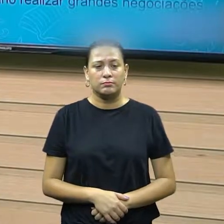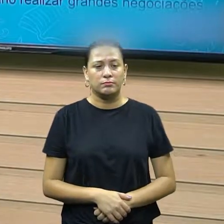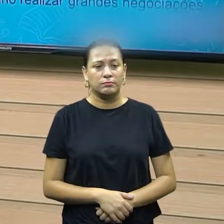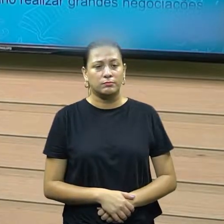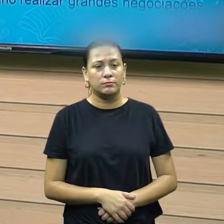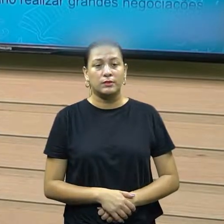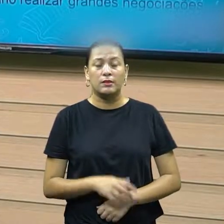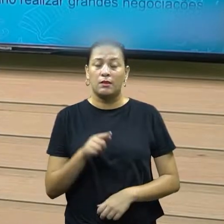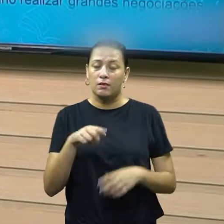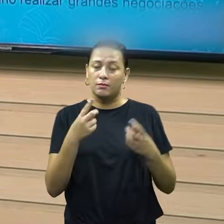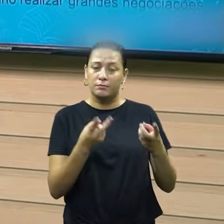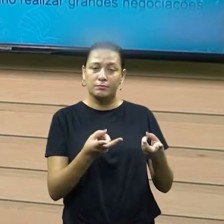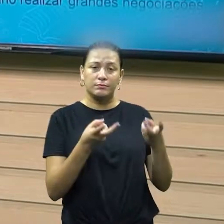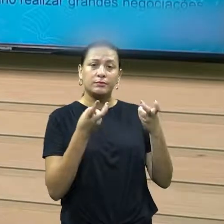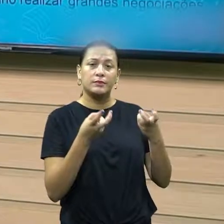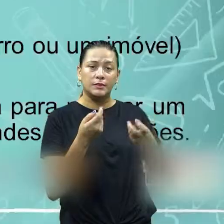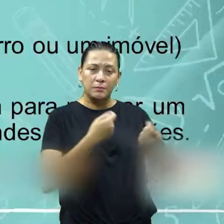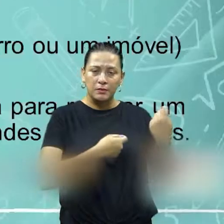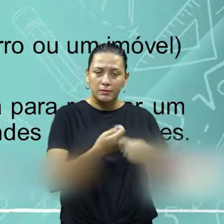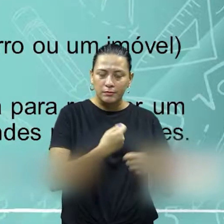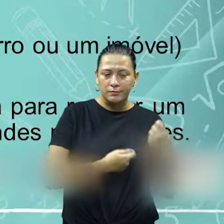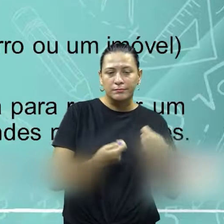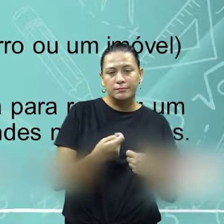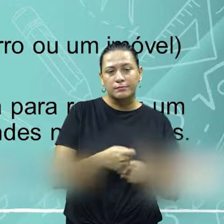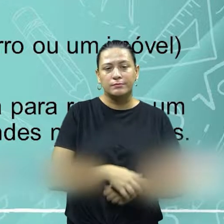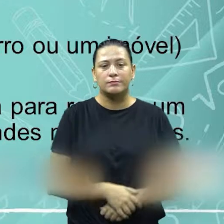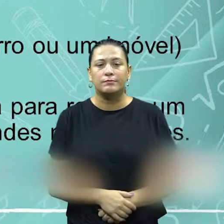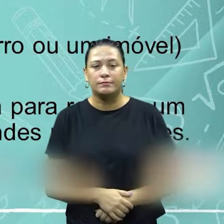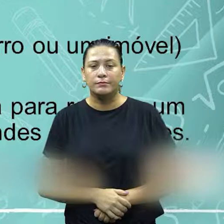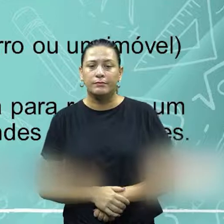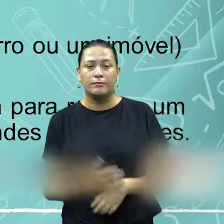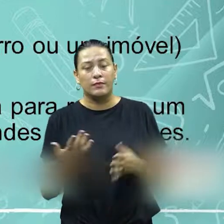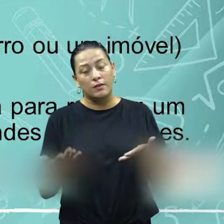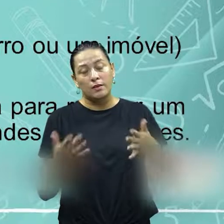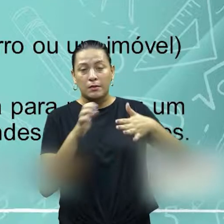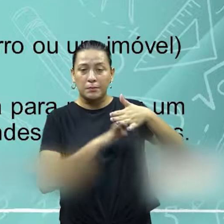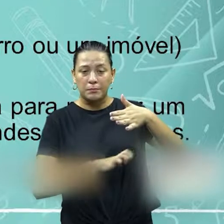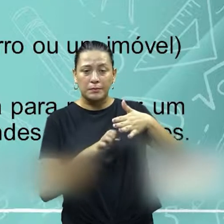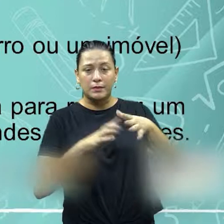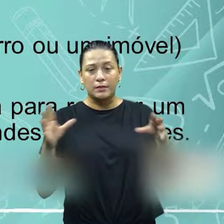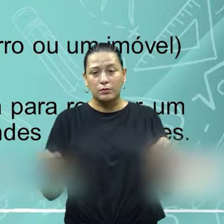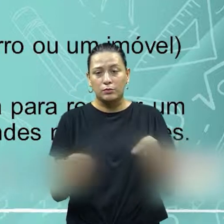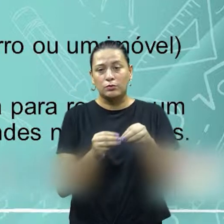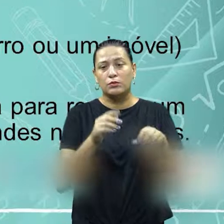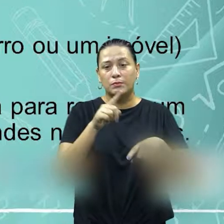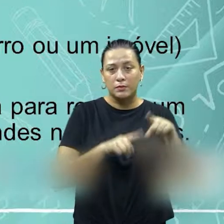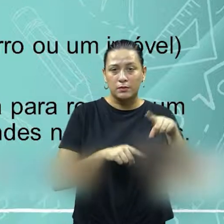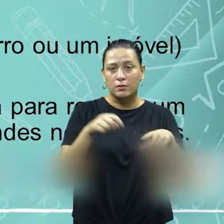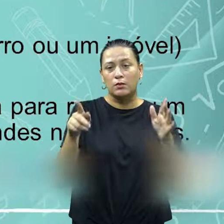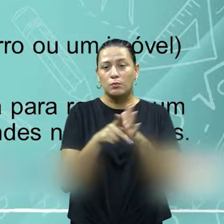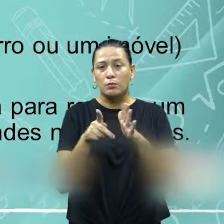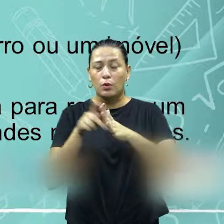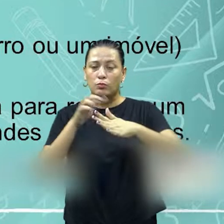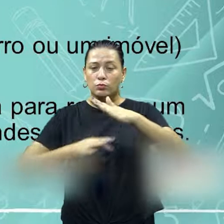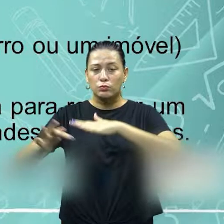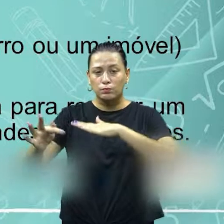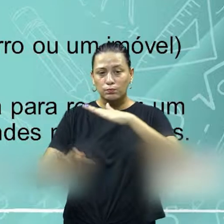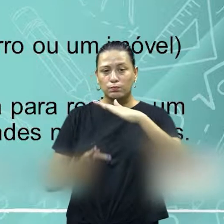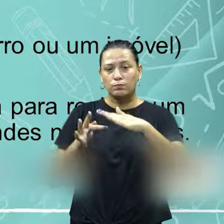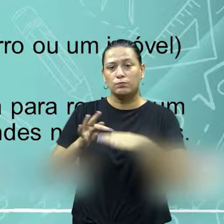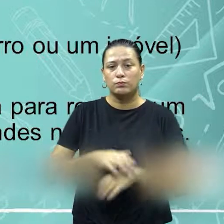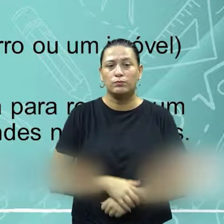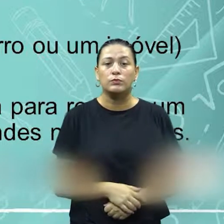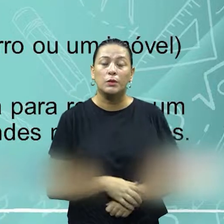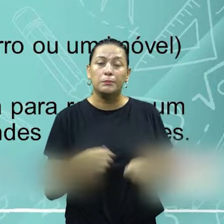detectar a questão da negociação. A empresa precisa adquirir produto dos seus fornecedores e,